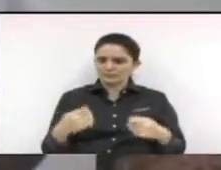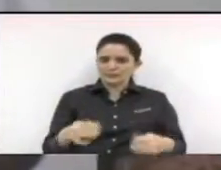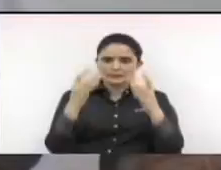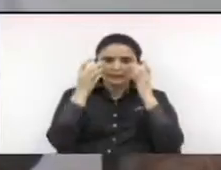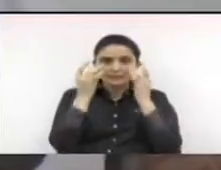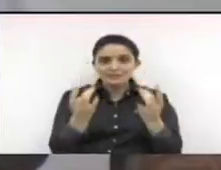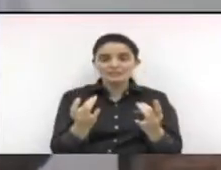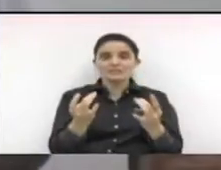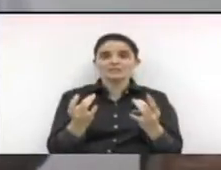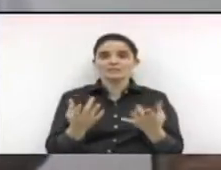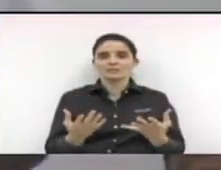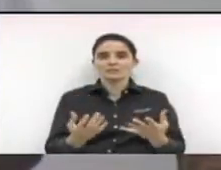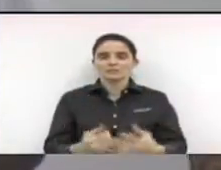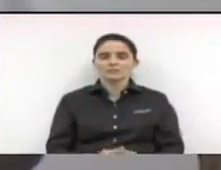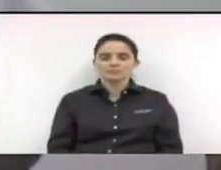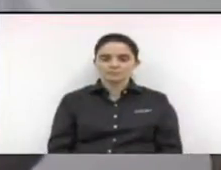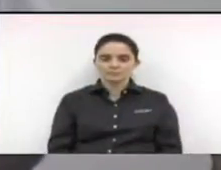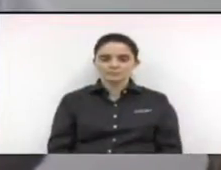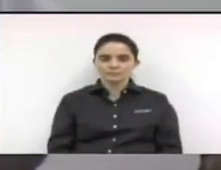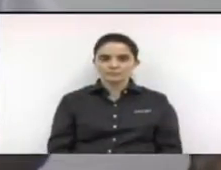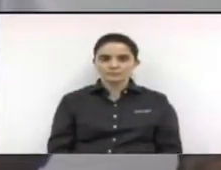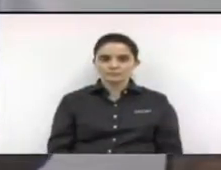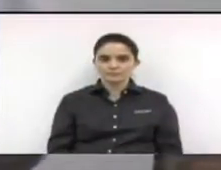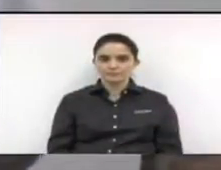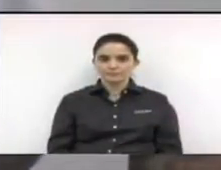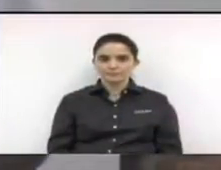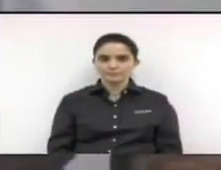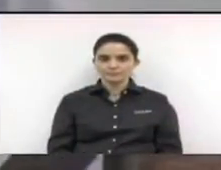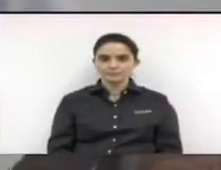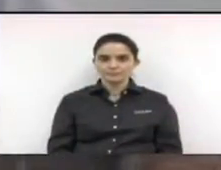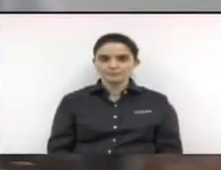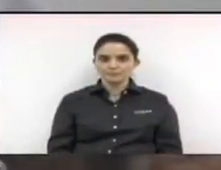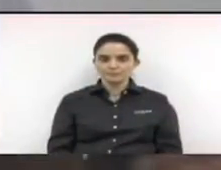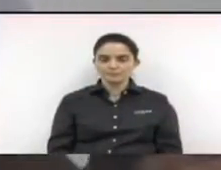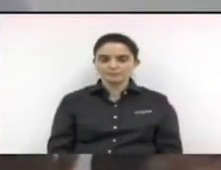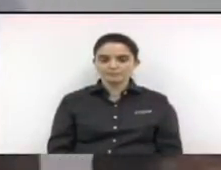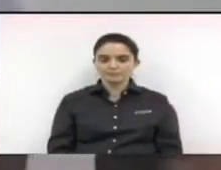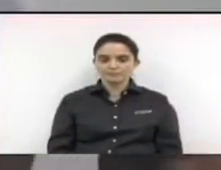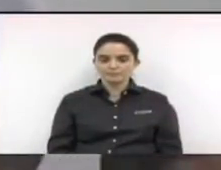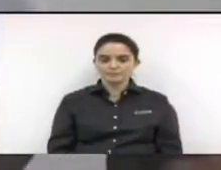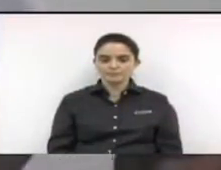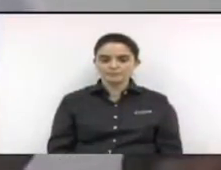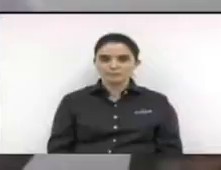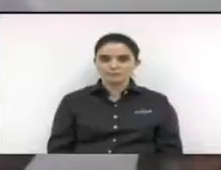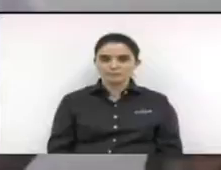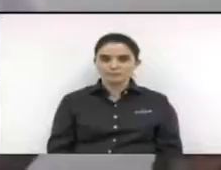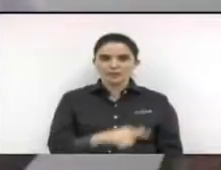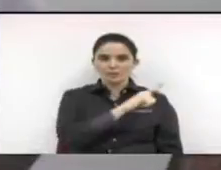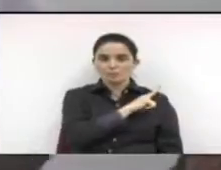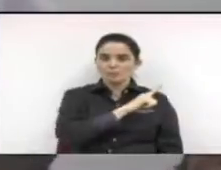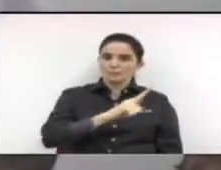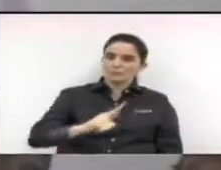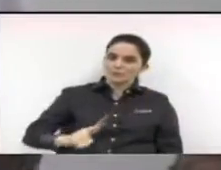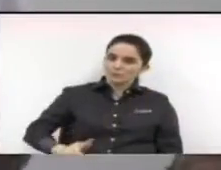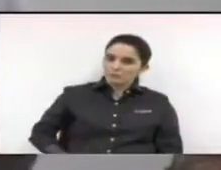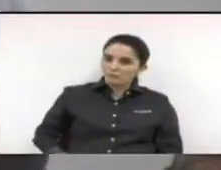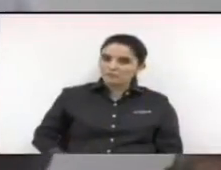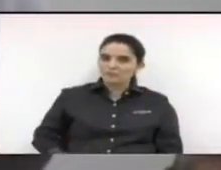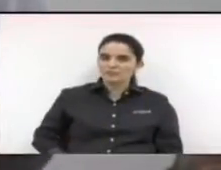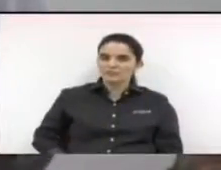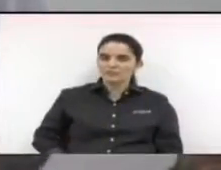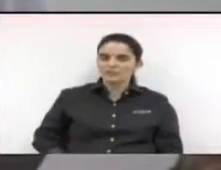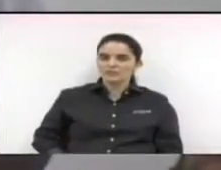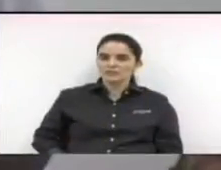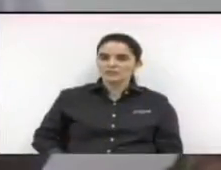essa má gestão agora também na Ordem Saúde. Nós não podemos pagar pelos erros de um governo que infelizmente escondeu